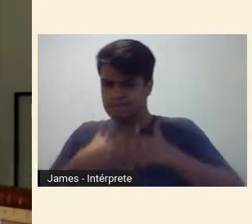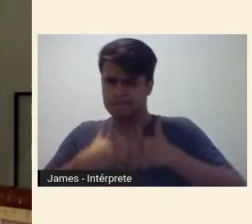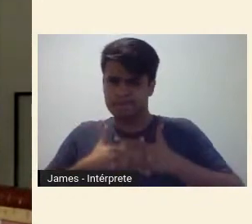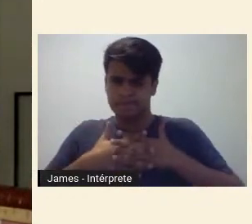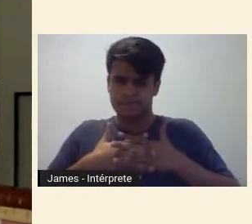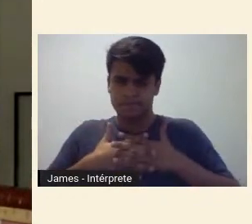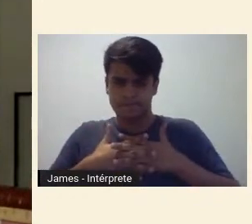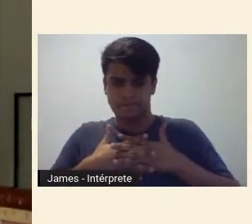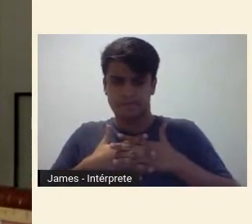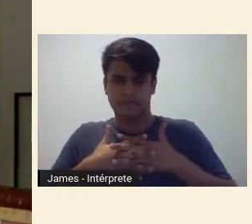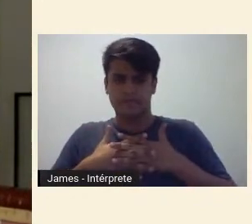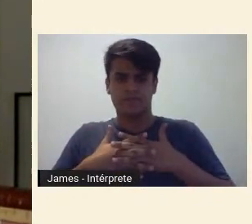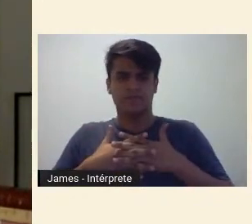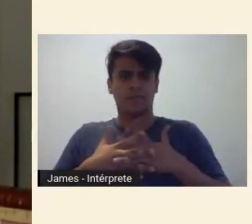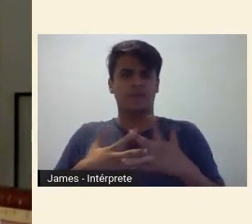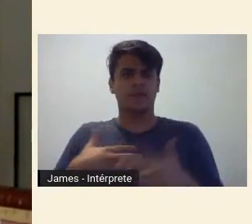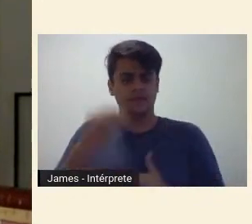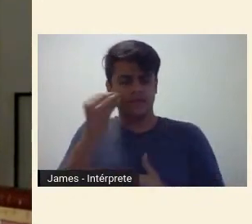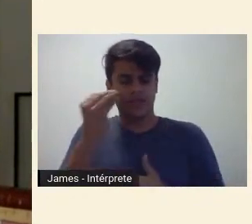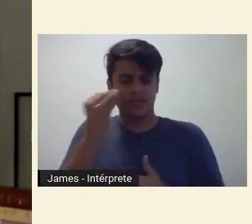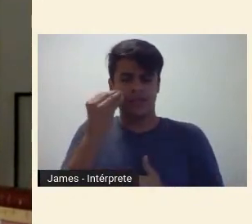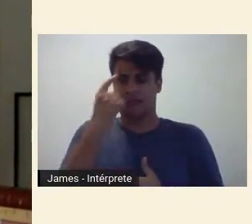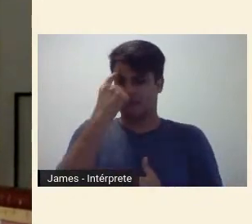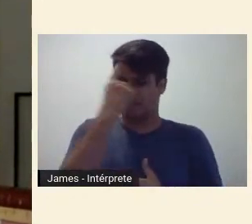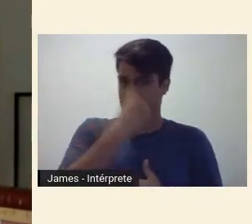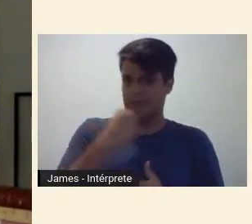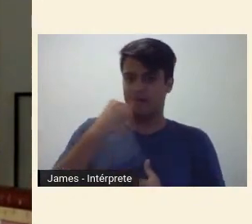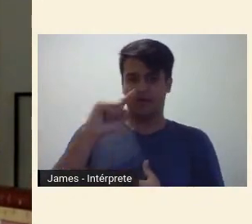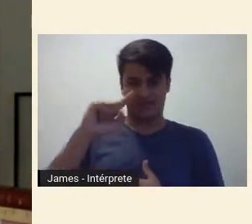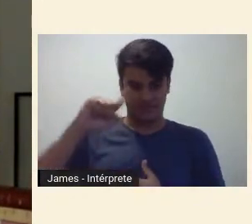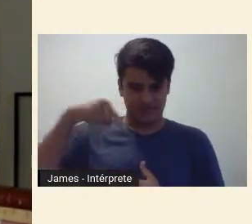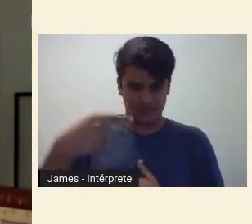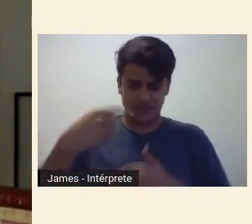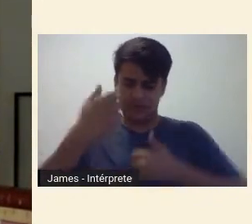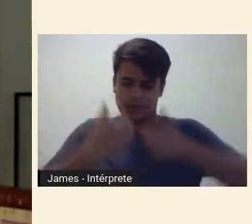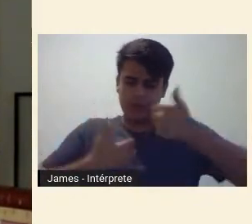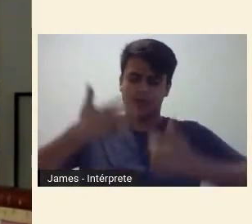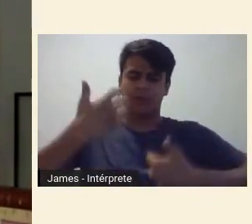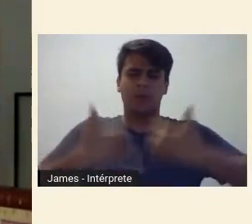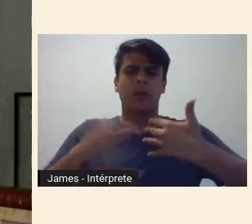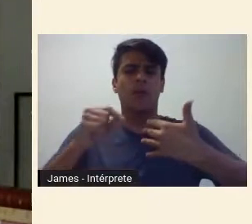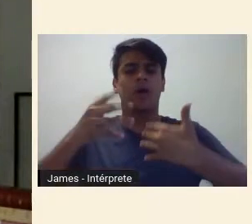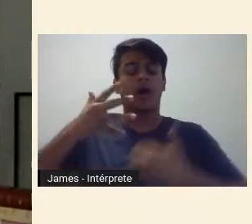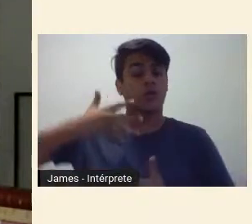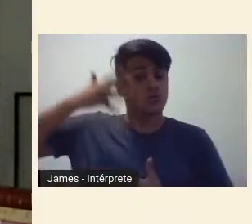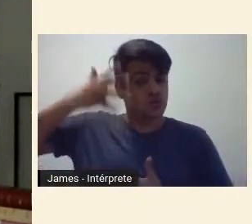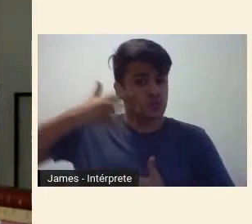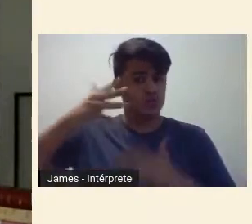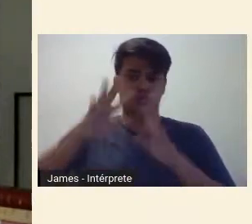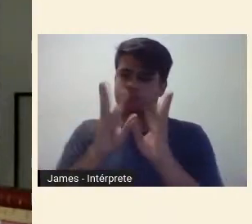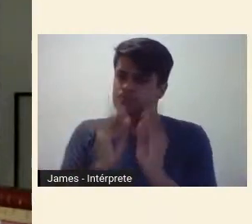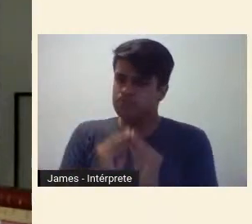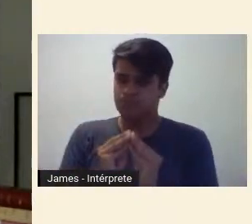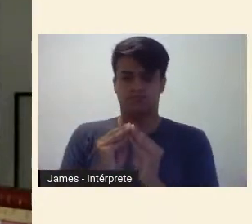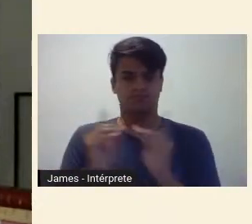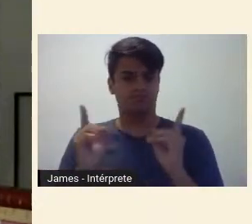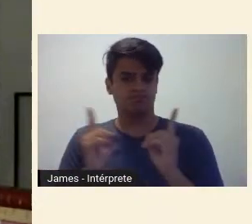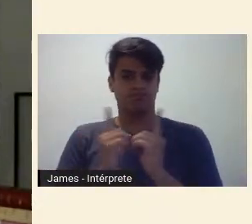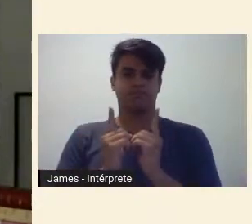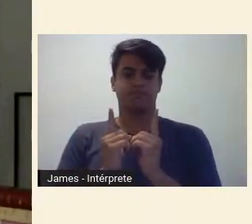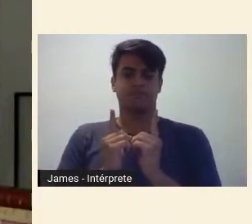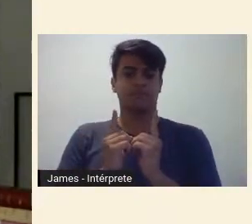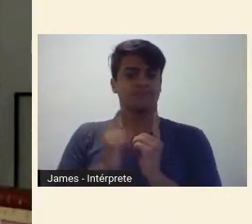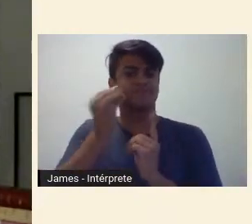O que proporei aqui, na próxima meia hora, é um exercício especulativo, breve e específico, sobre os muitos primas que o tema